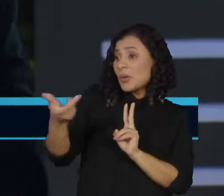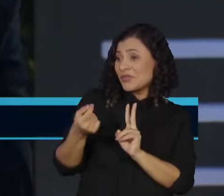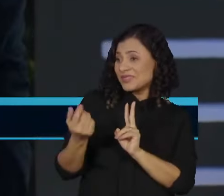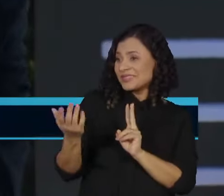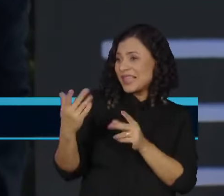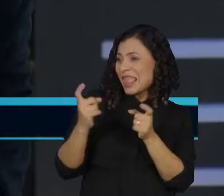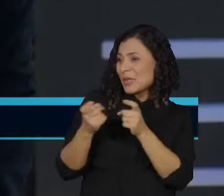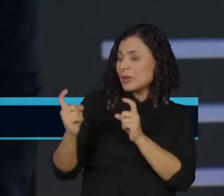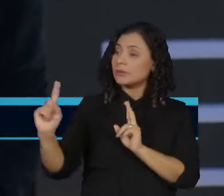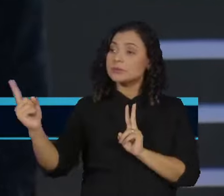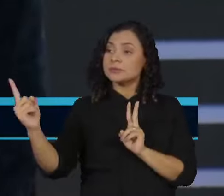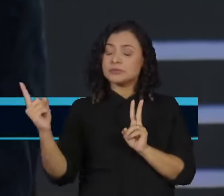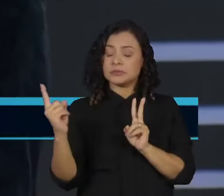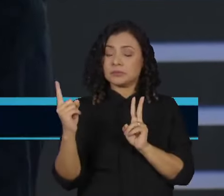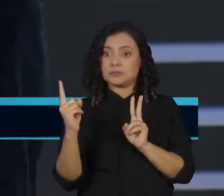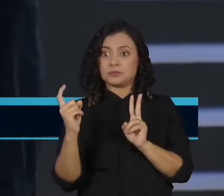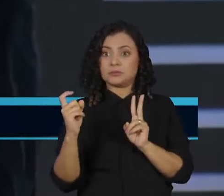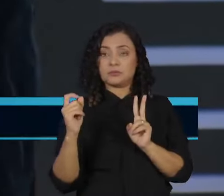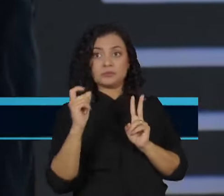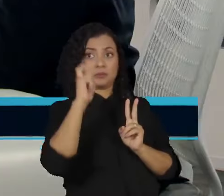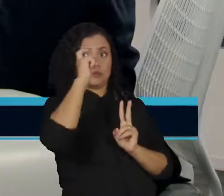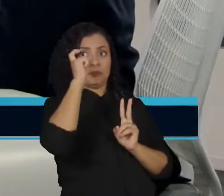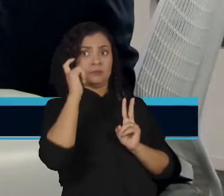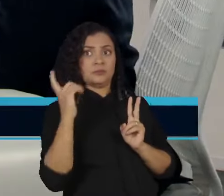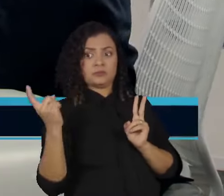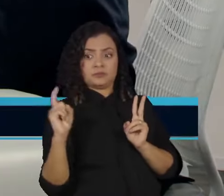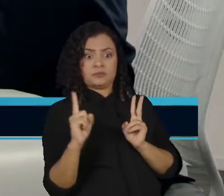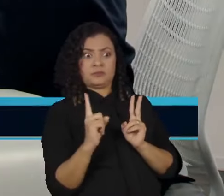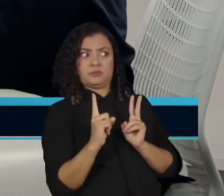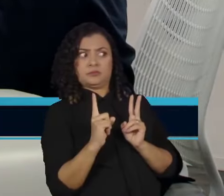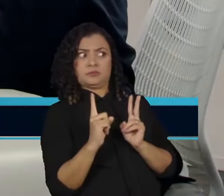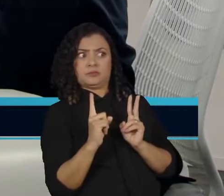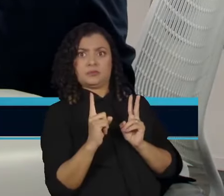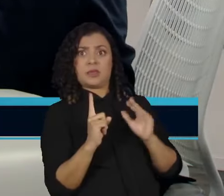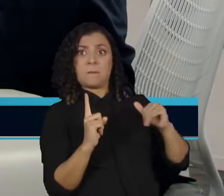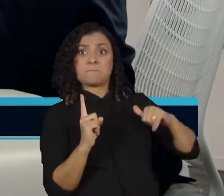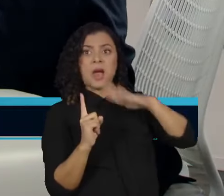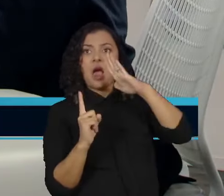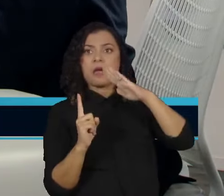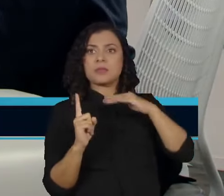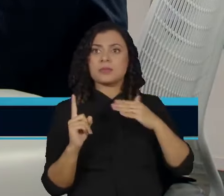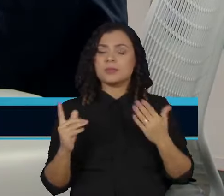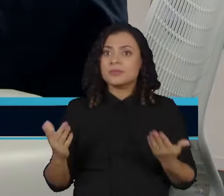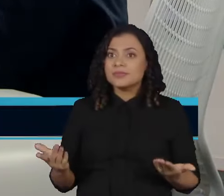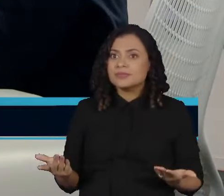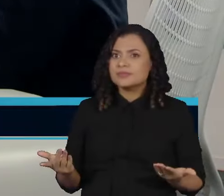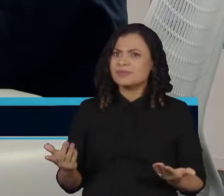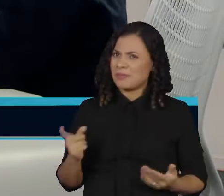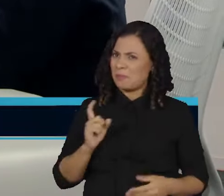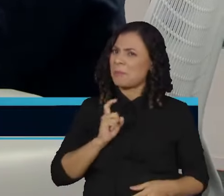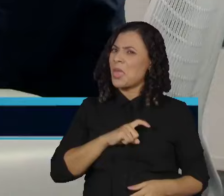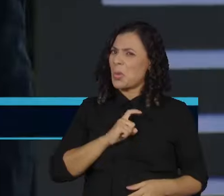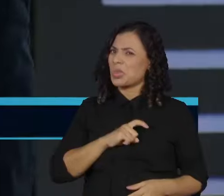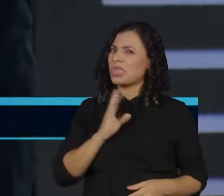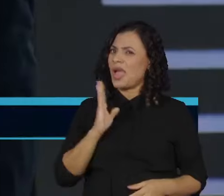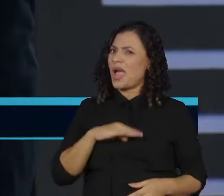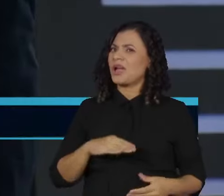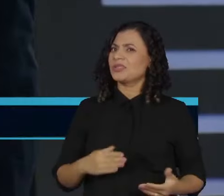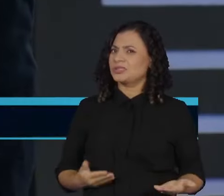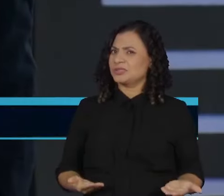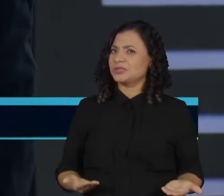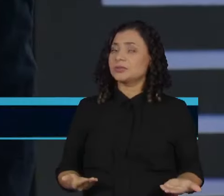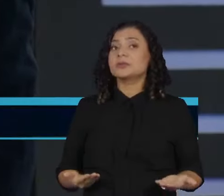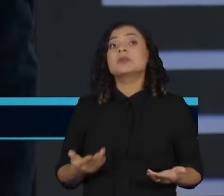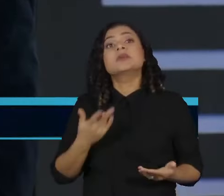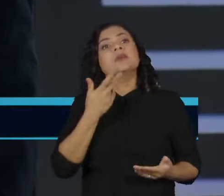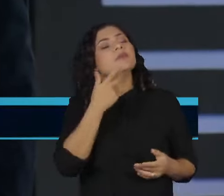lá, russo, né? De uma crueldade Você já pode dar como certo a saída de Paul Prats do PT? Não me faça